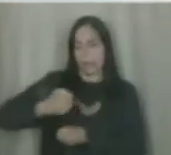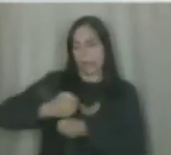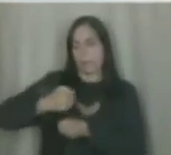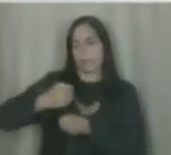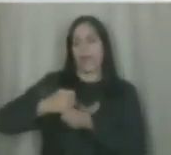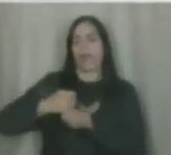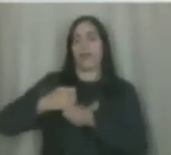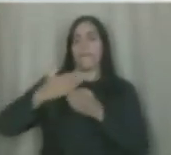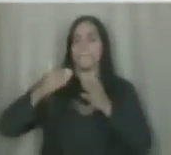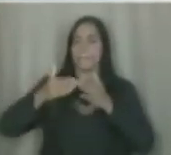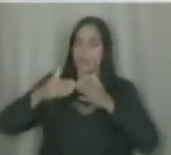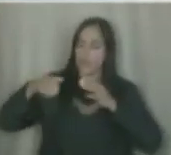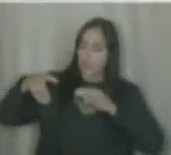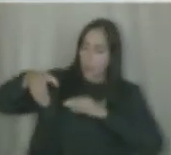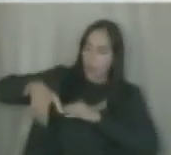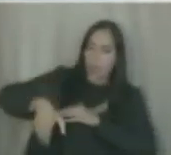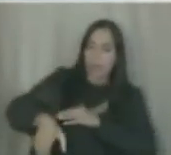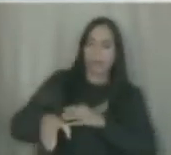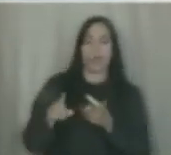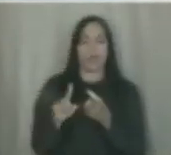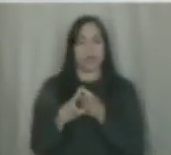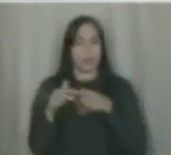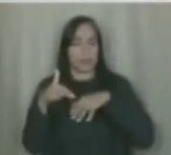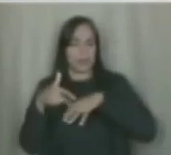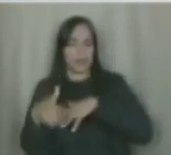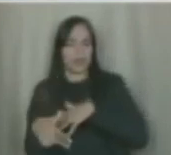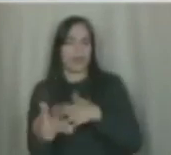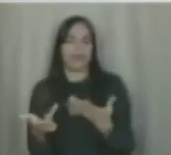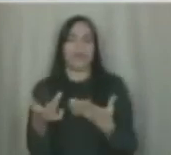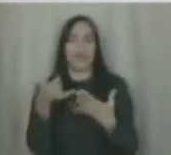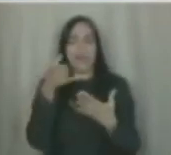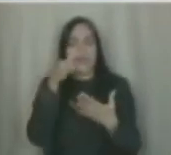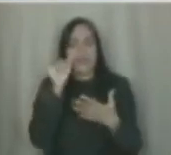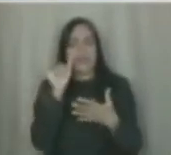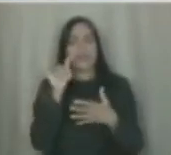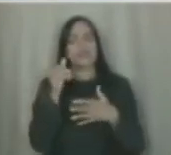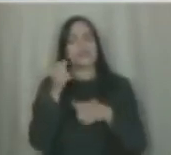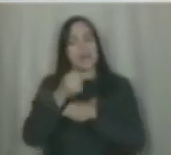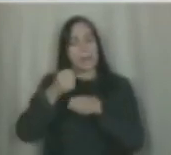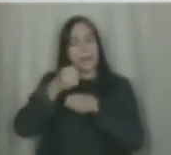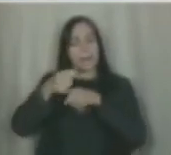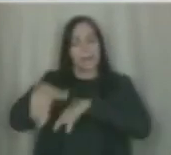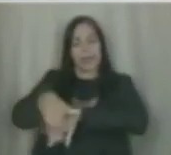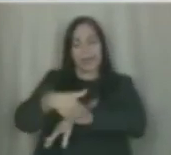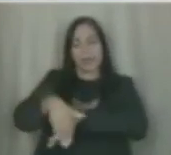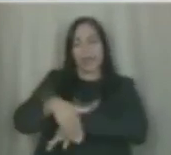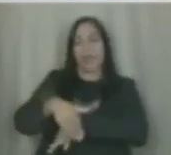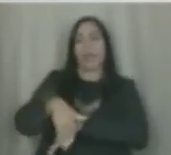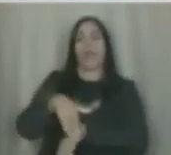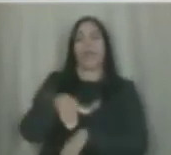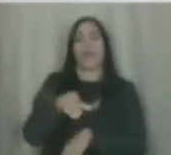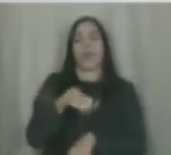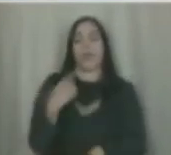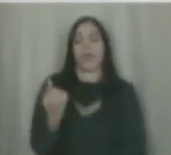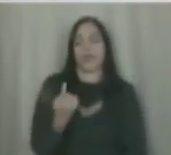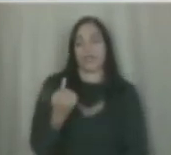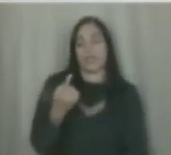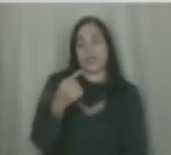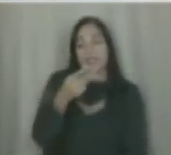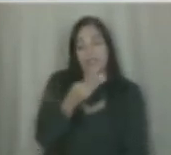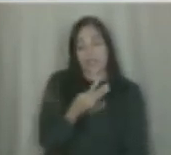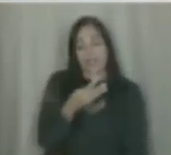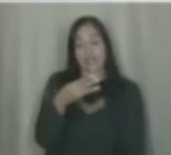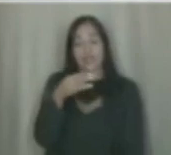corrimãos e contenção de encostas, como também aqui a contenção de encostas na rua da Subida Três Morros,